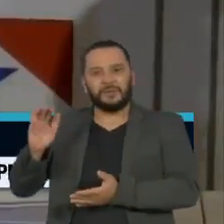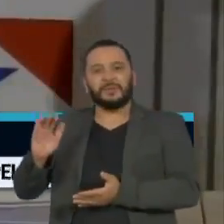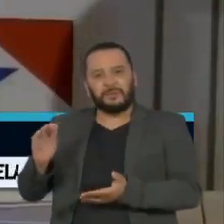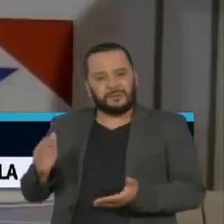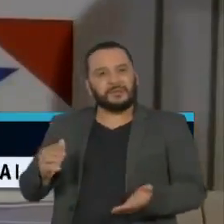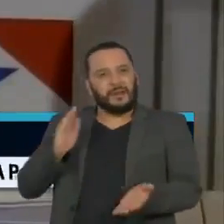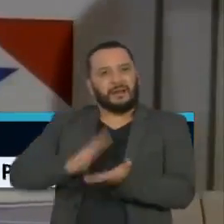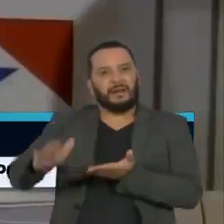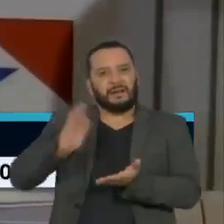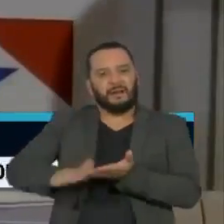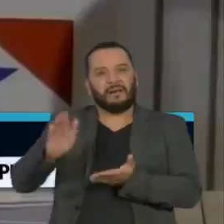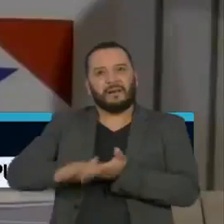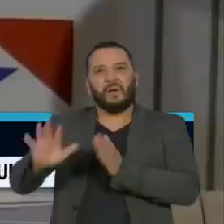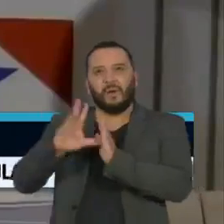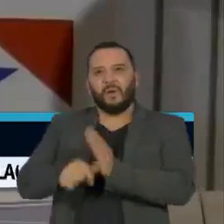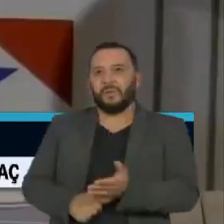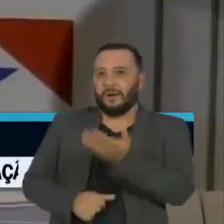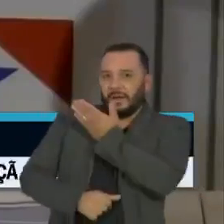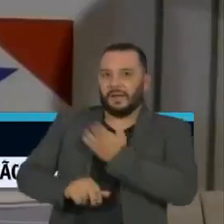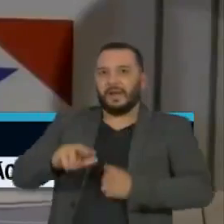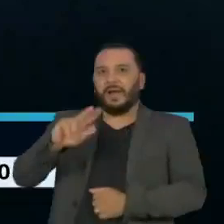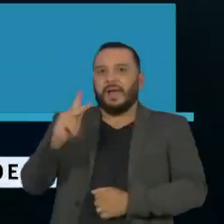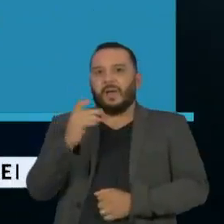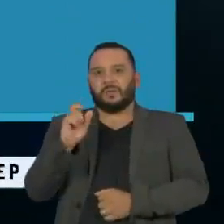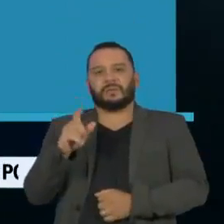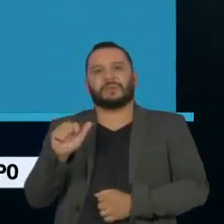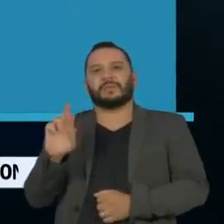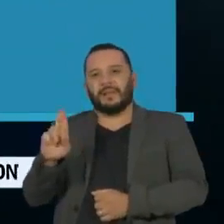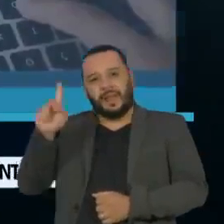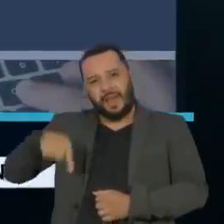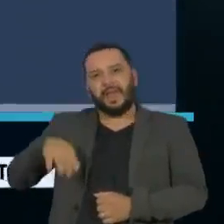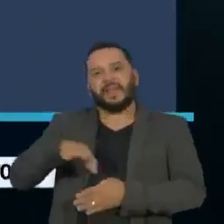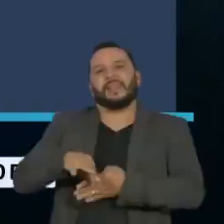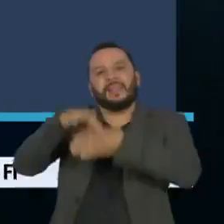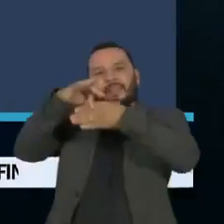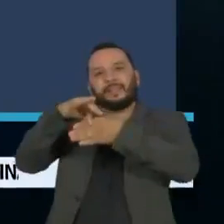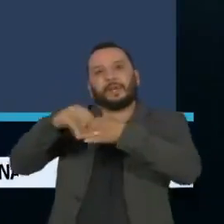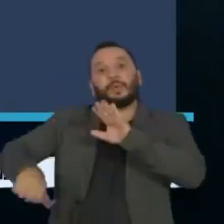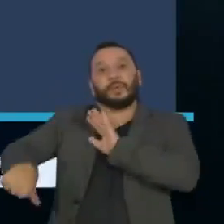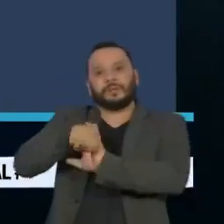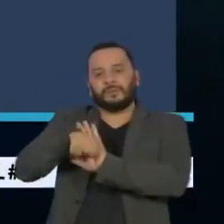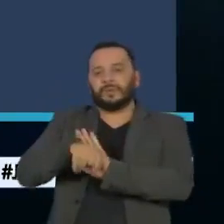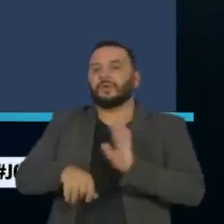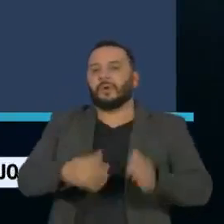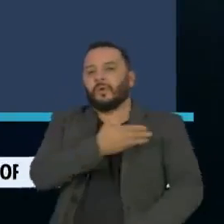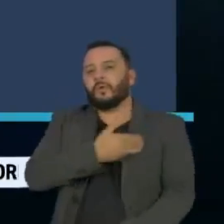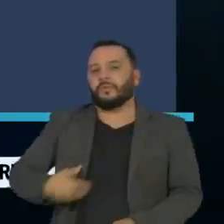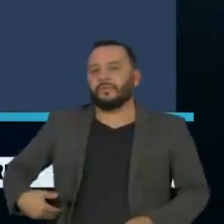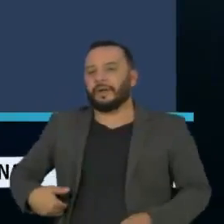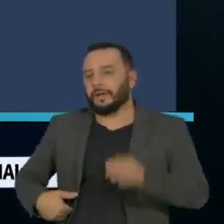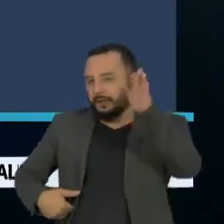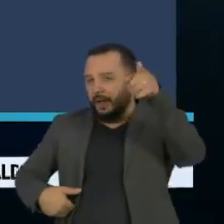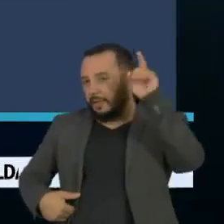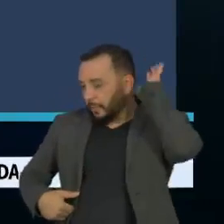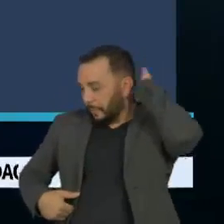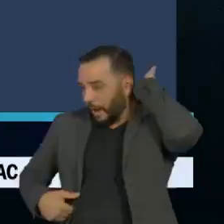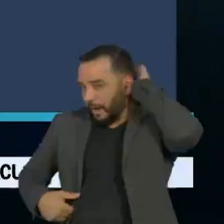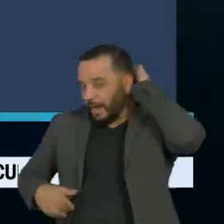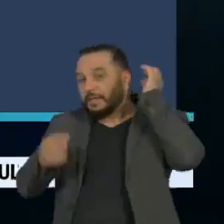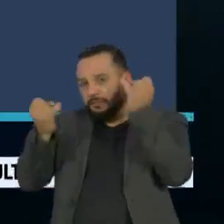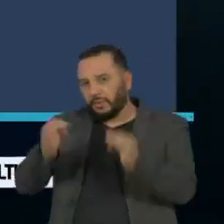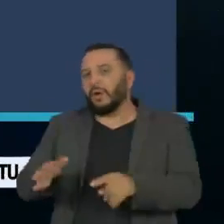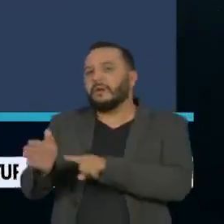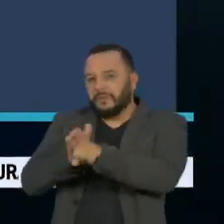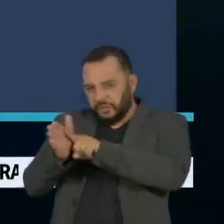apontou Barbalho como o líder da organização criminosa. Em nota, o governo do Pará afirmou apoiar as investigações que busquem